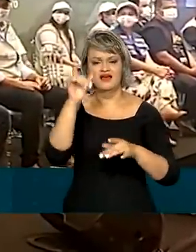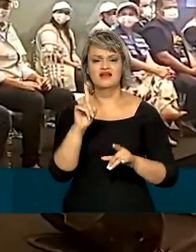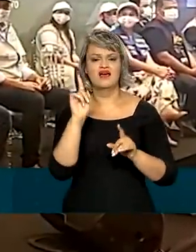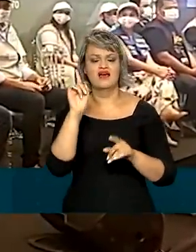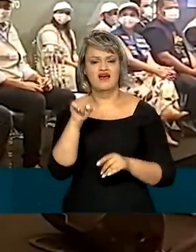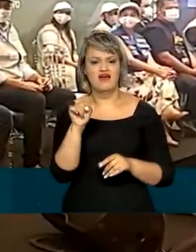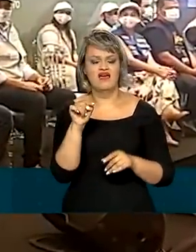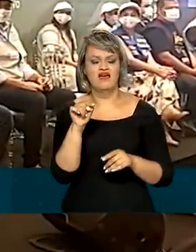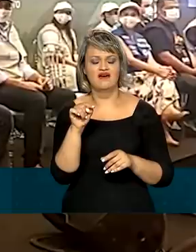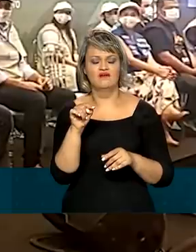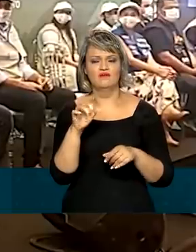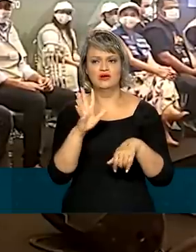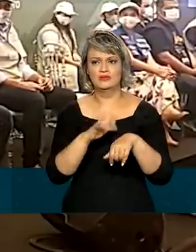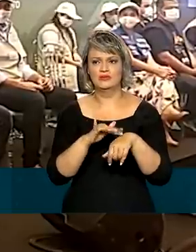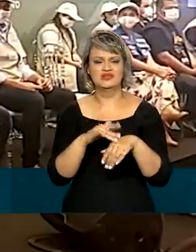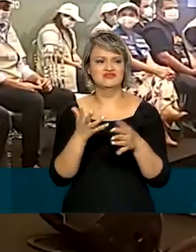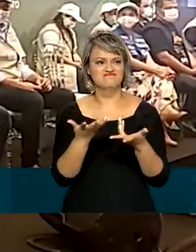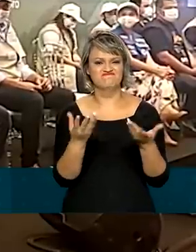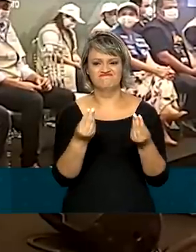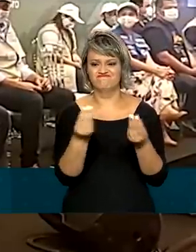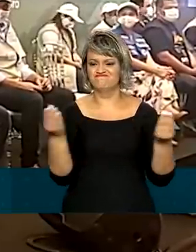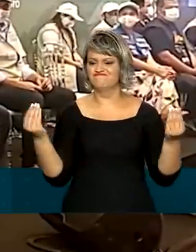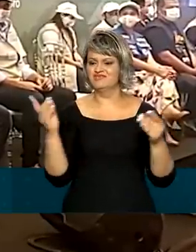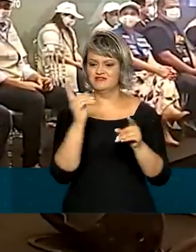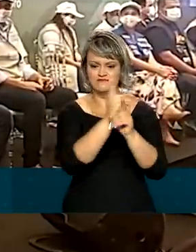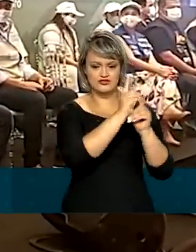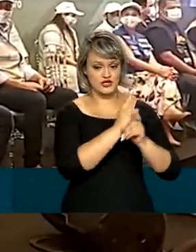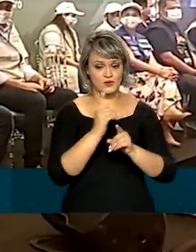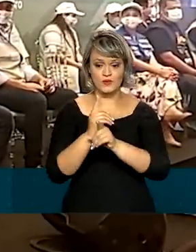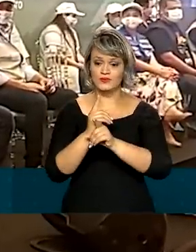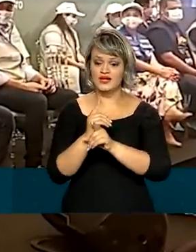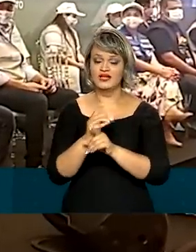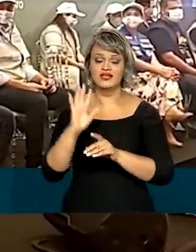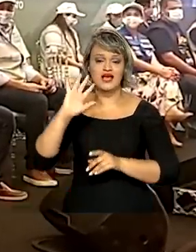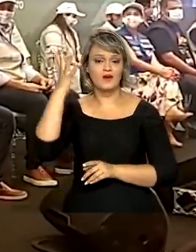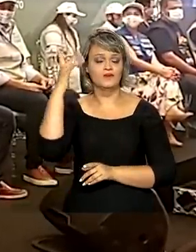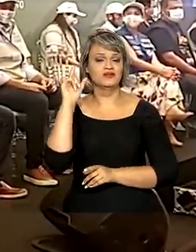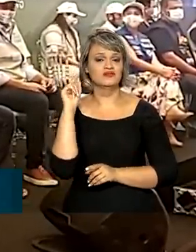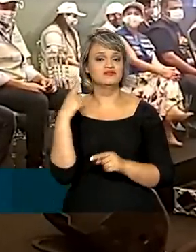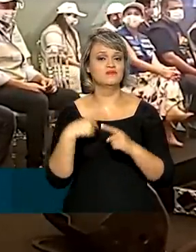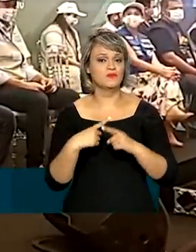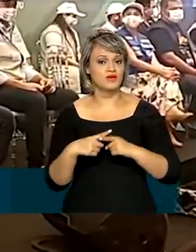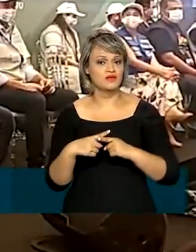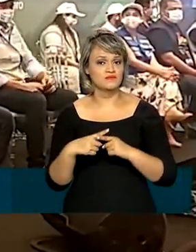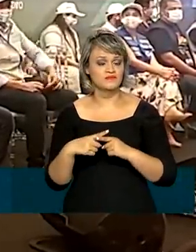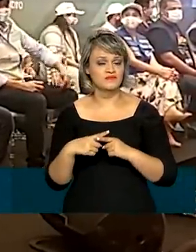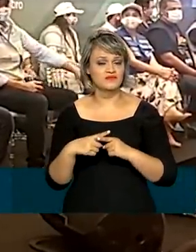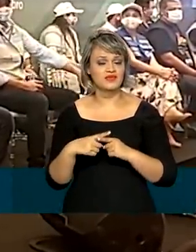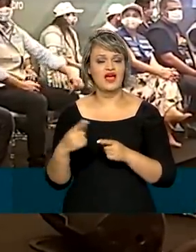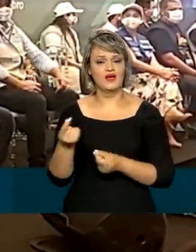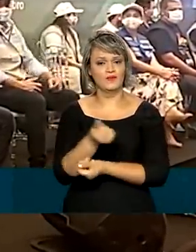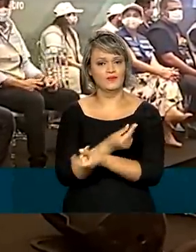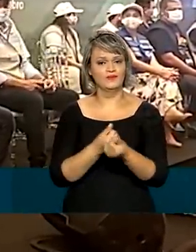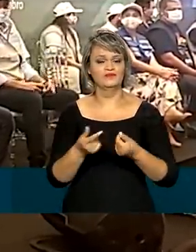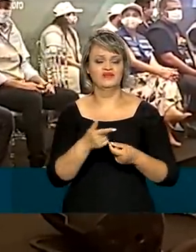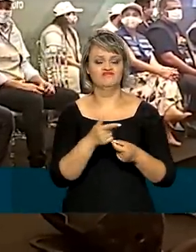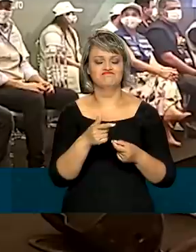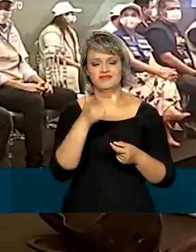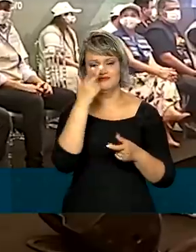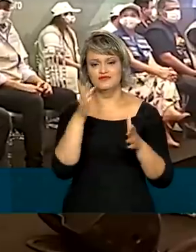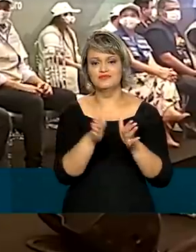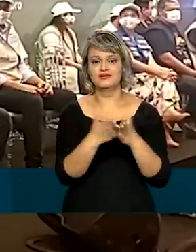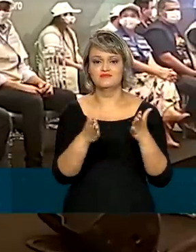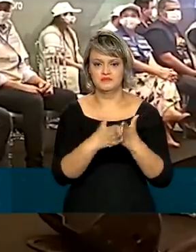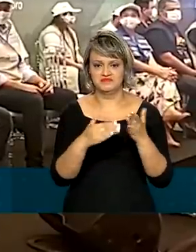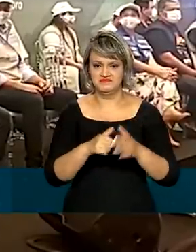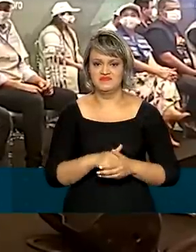problema secular. E ele está diretamente ligado às condições socioeconômicas. O